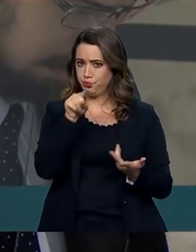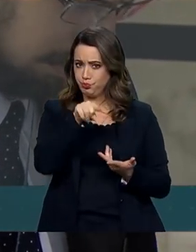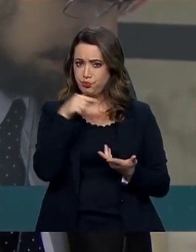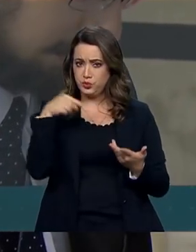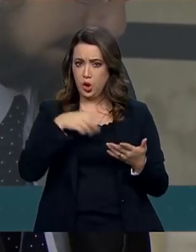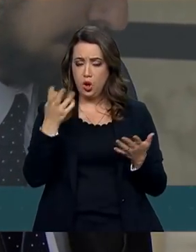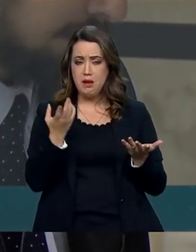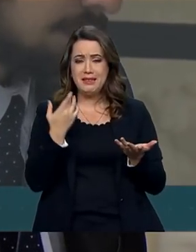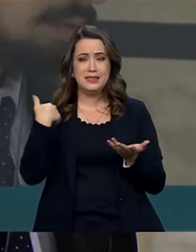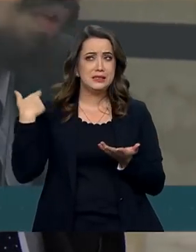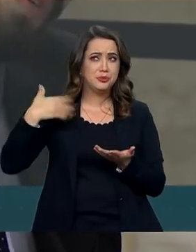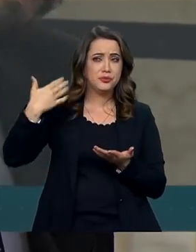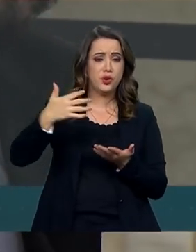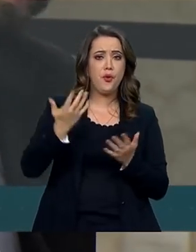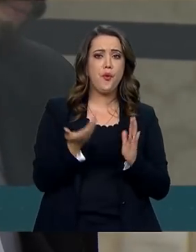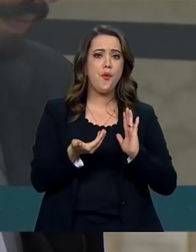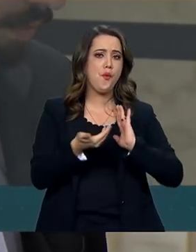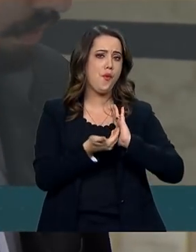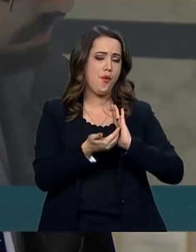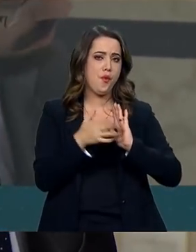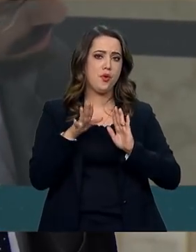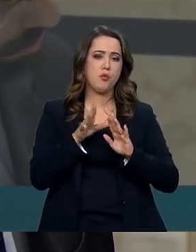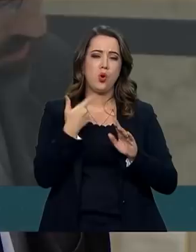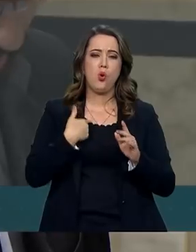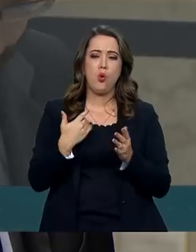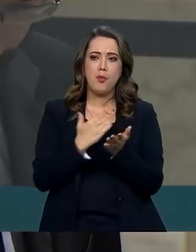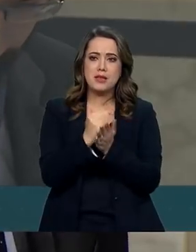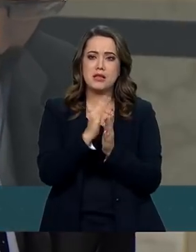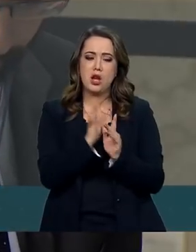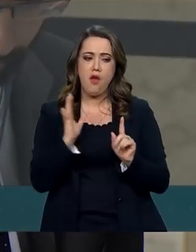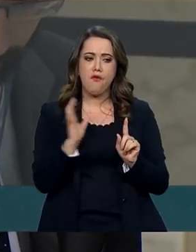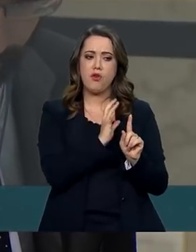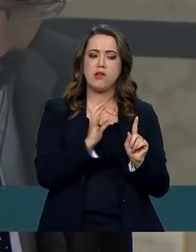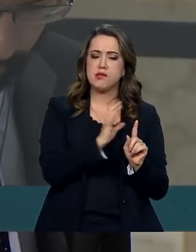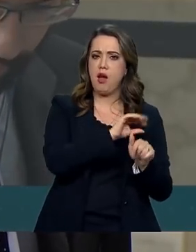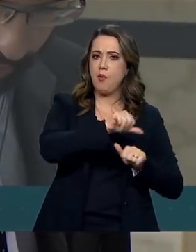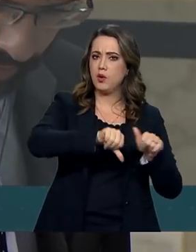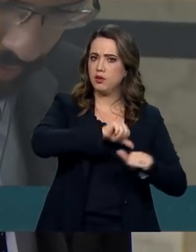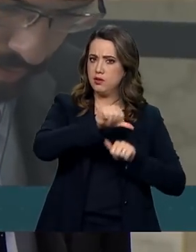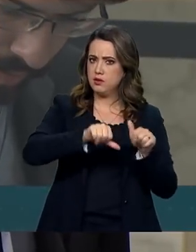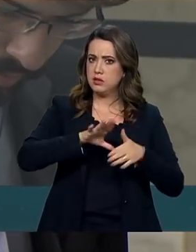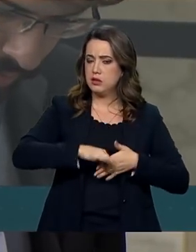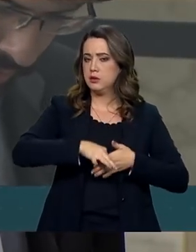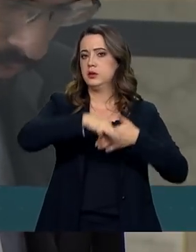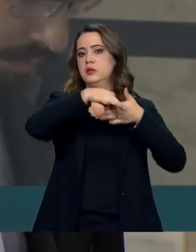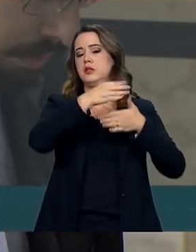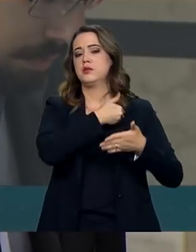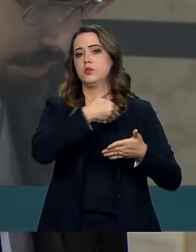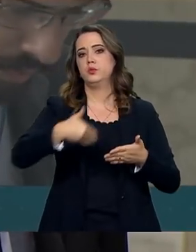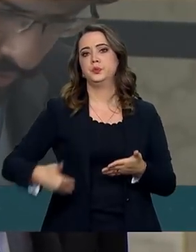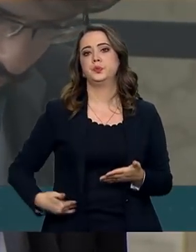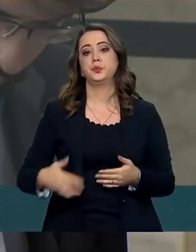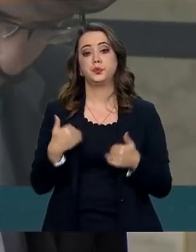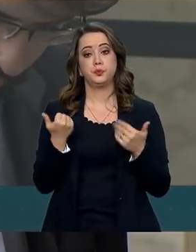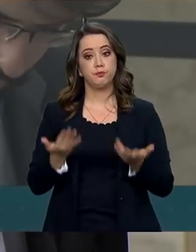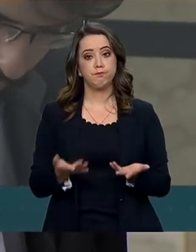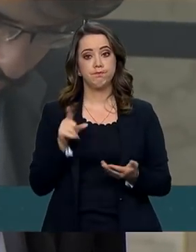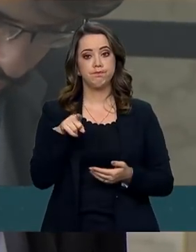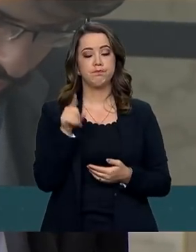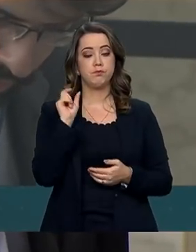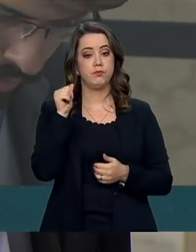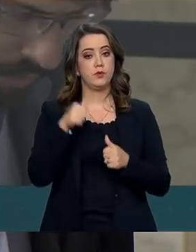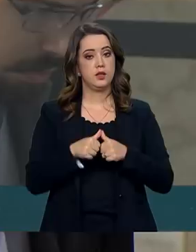muitos parlamentares começaram a pressionar uma eventual mudança na liderança do governo. Ele